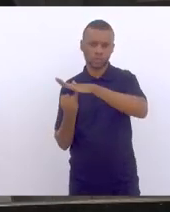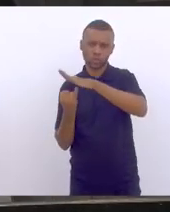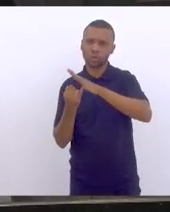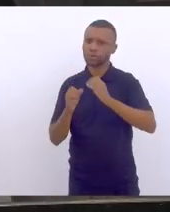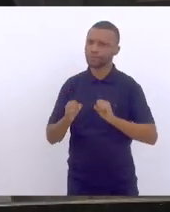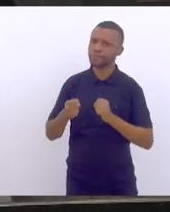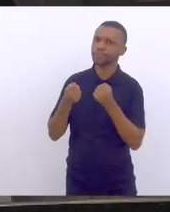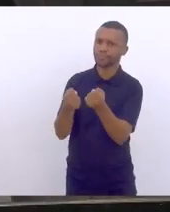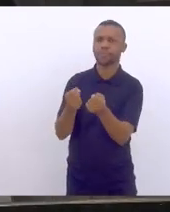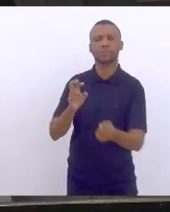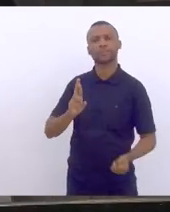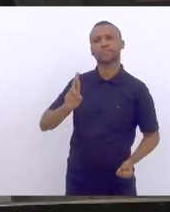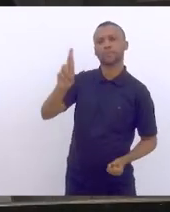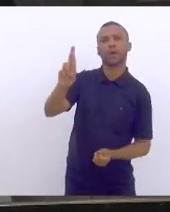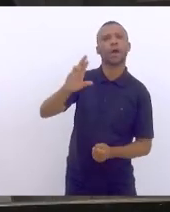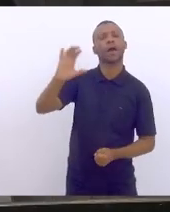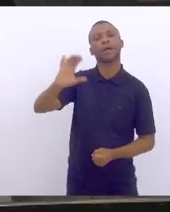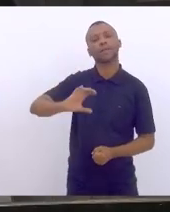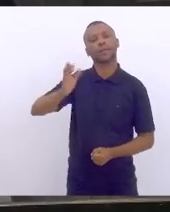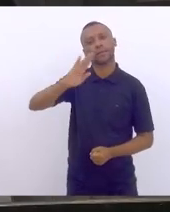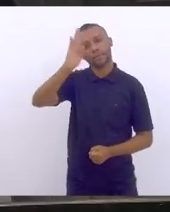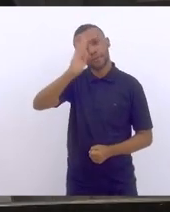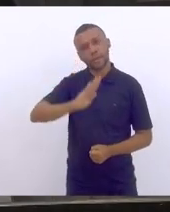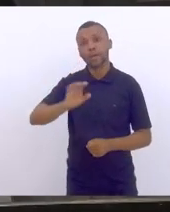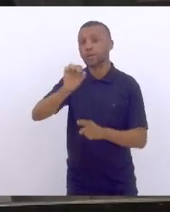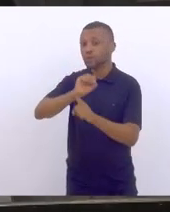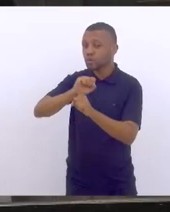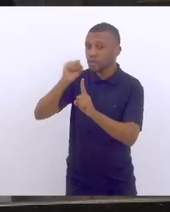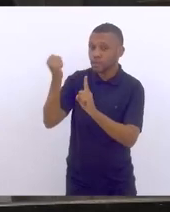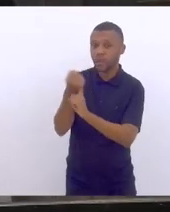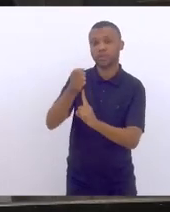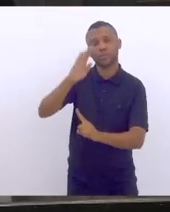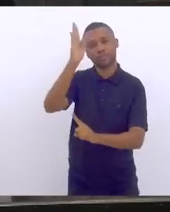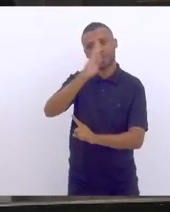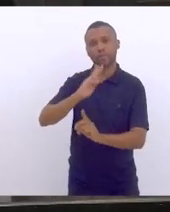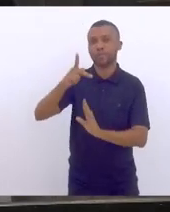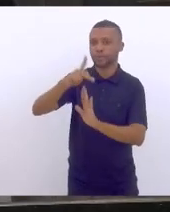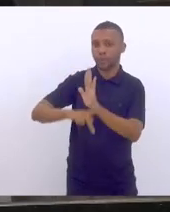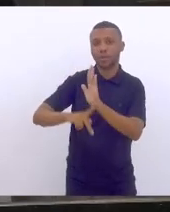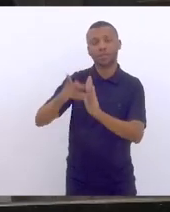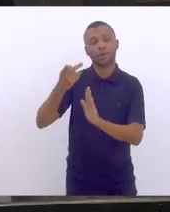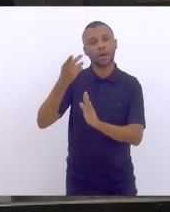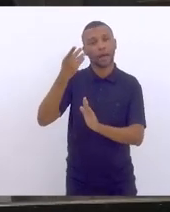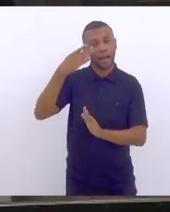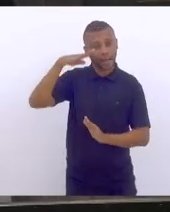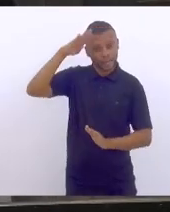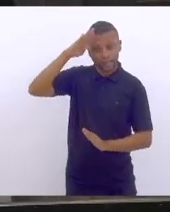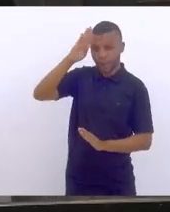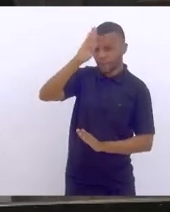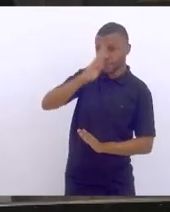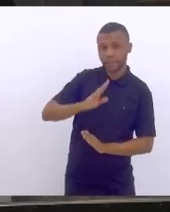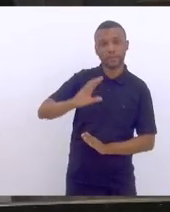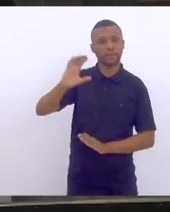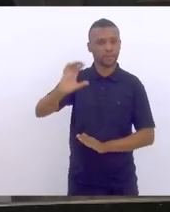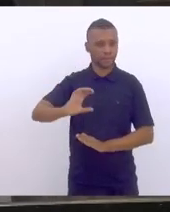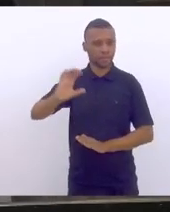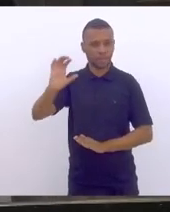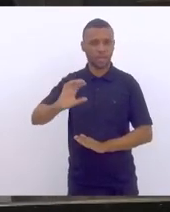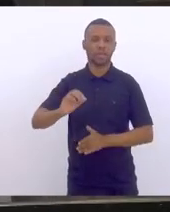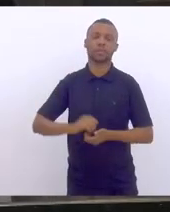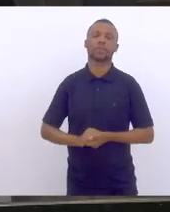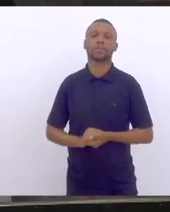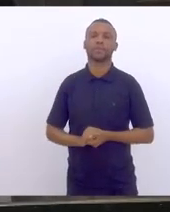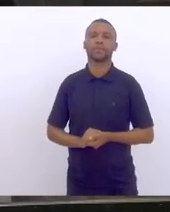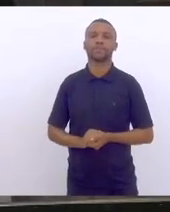brasileira, como, por exemplo, a Sociedade Brasileira para o Progresso da Ciência, a Academia Brasileira de Ciências, a Iniciativa para a Ciência e